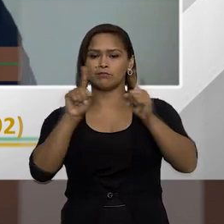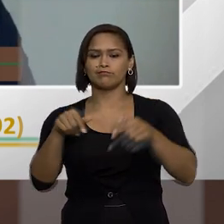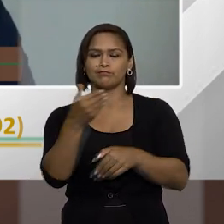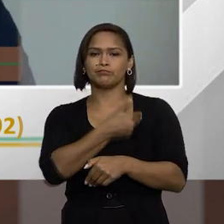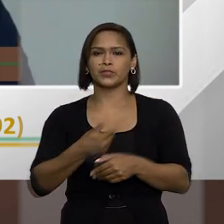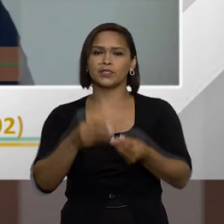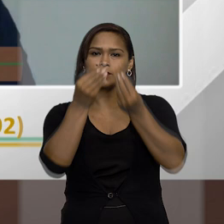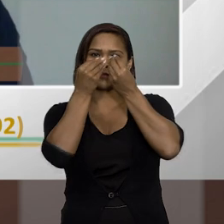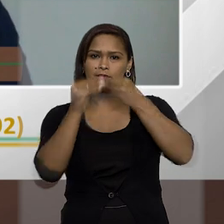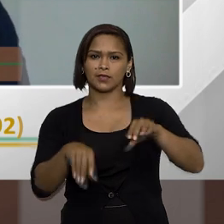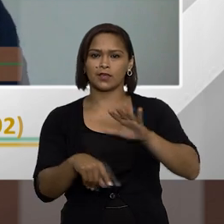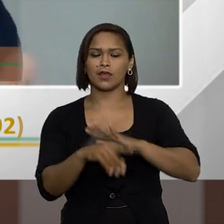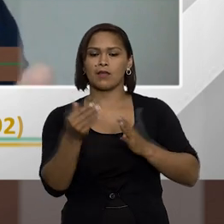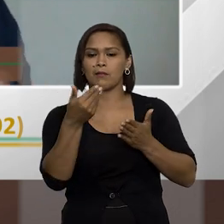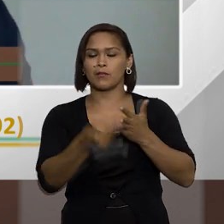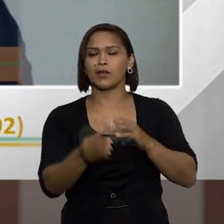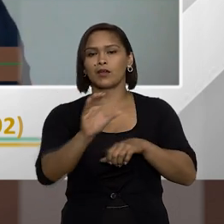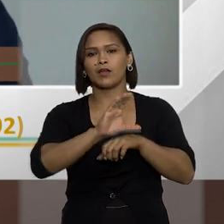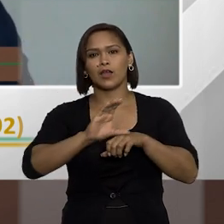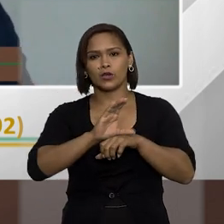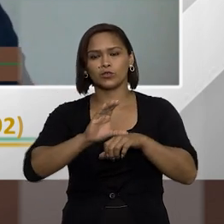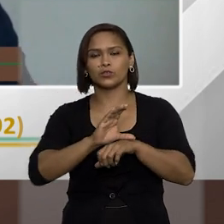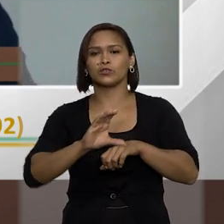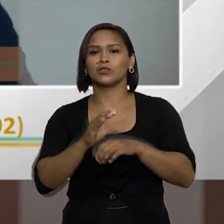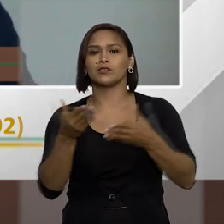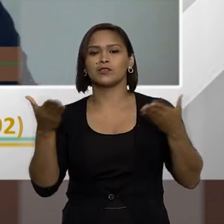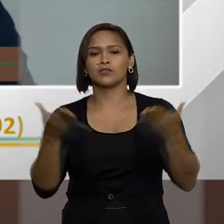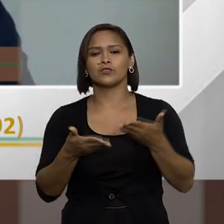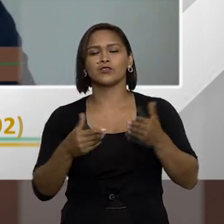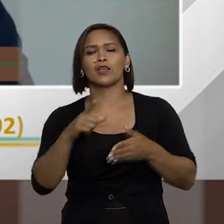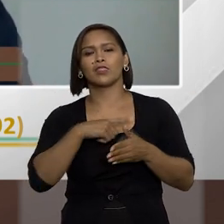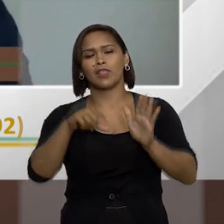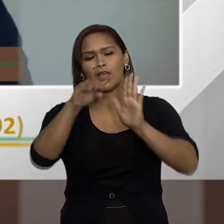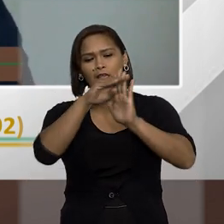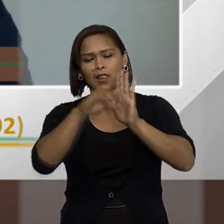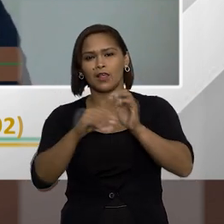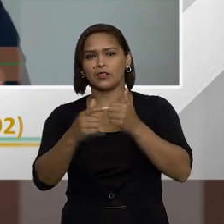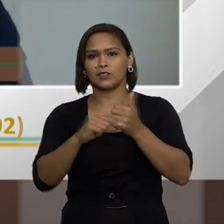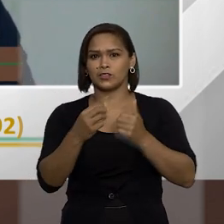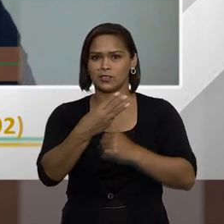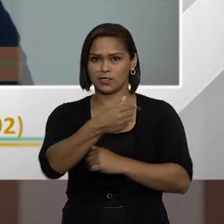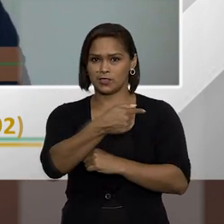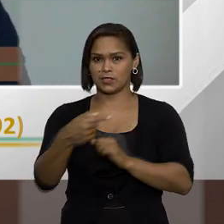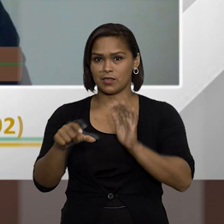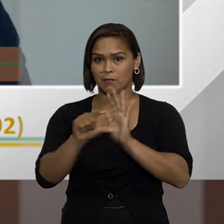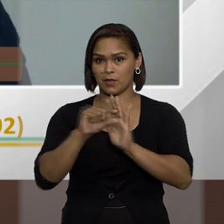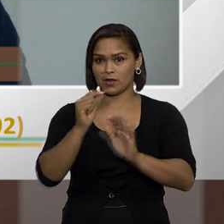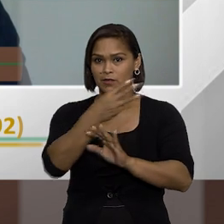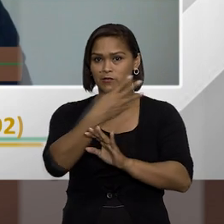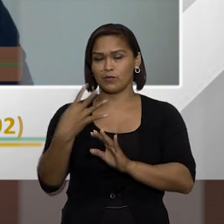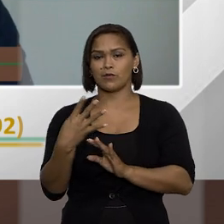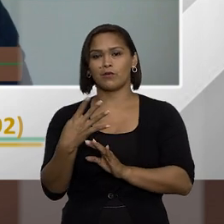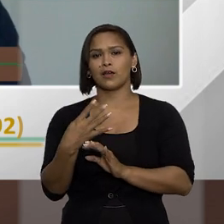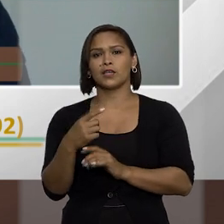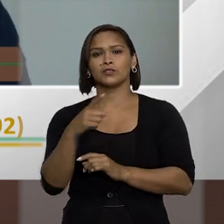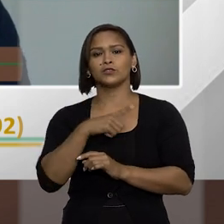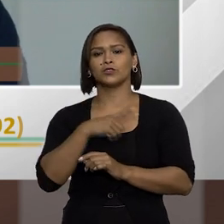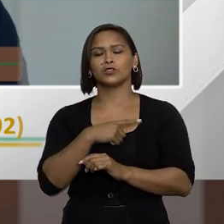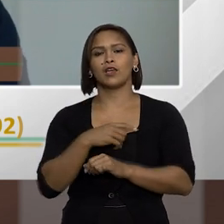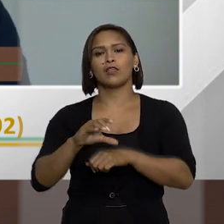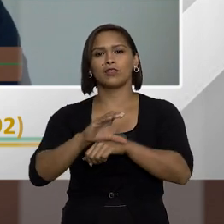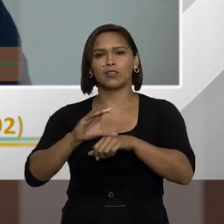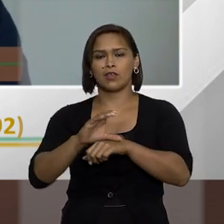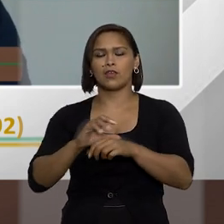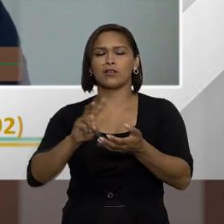perder a função pública. A própria Constituição já previa, no artigo 37, parágrafo 4, essa